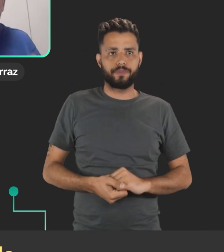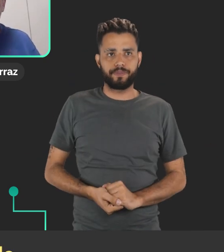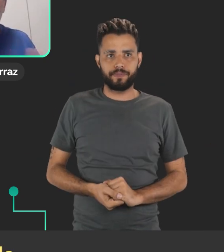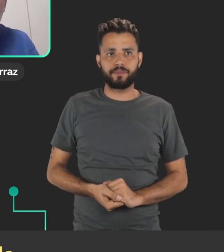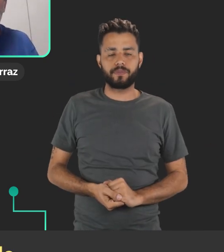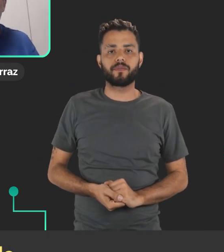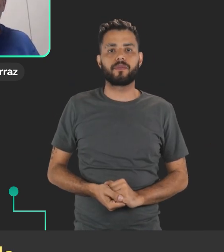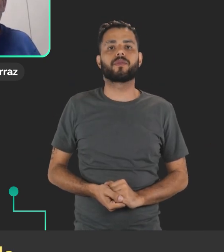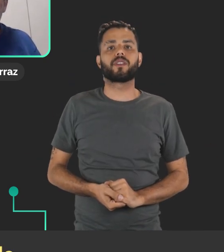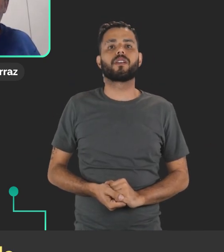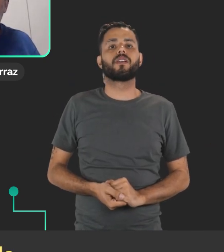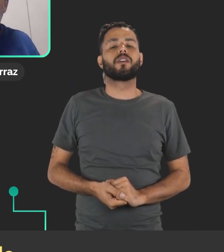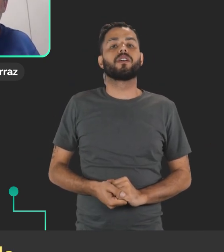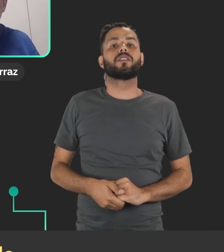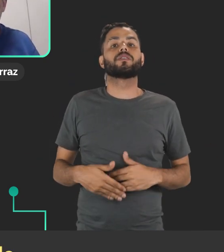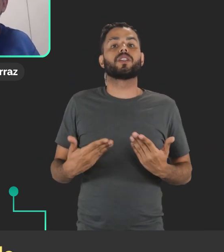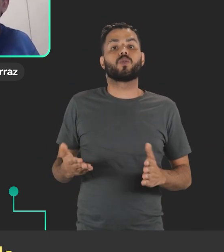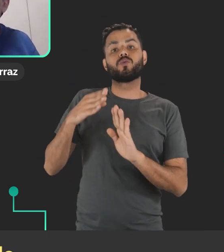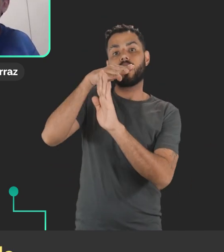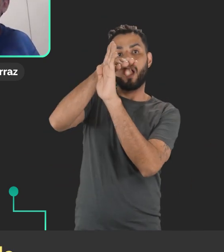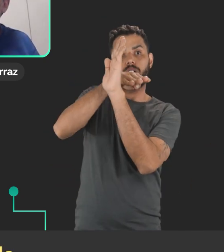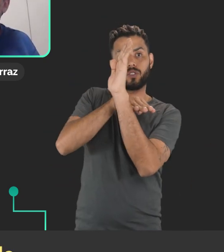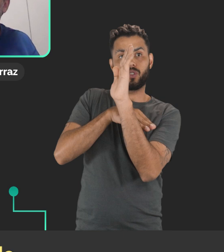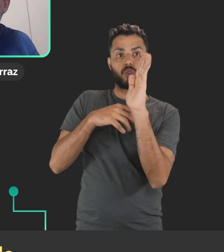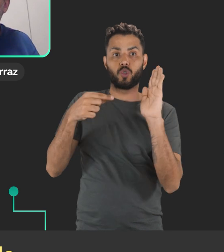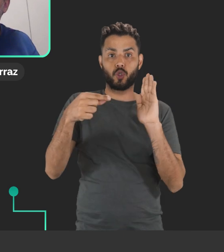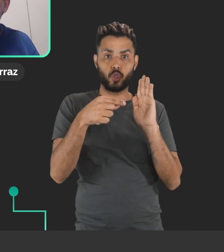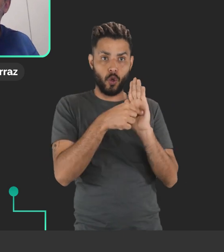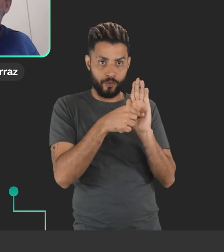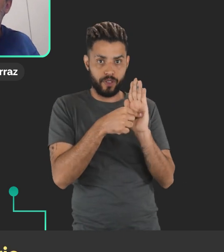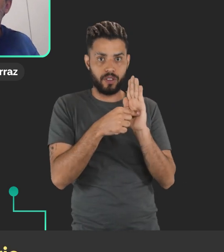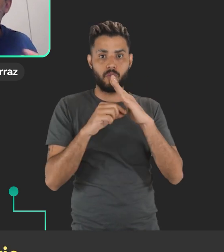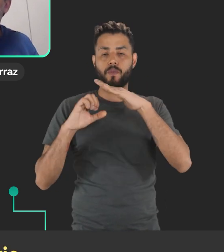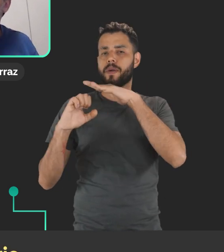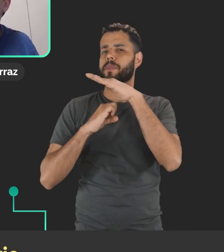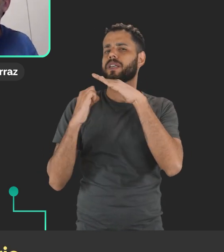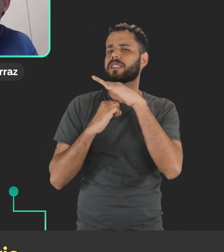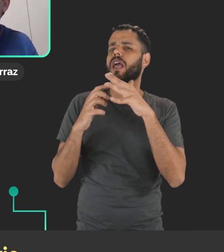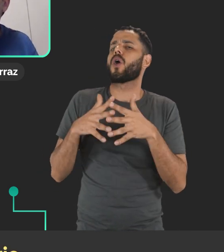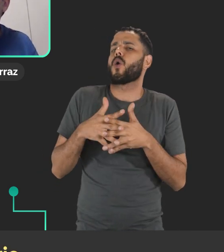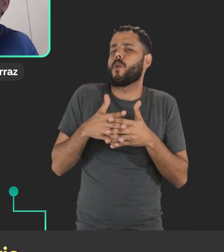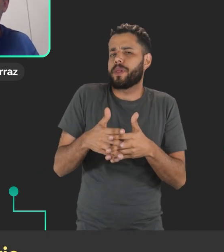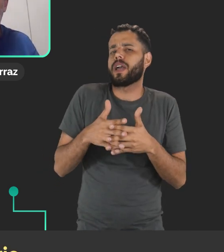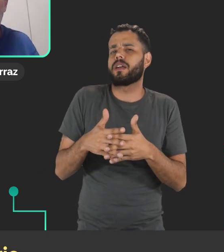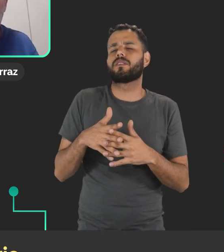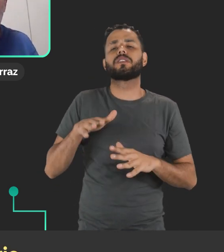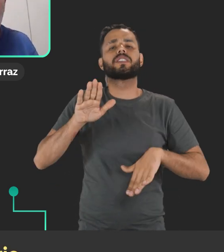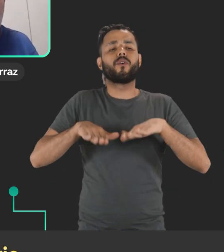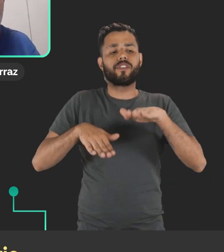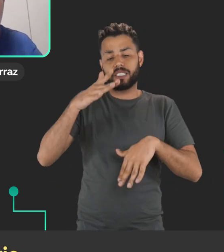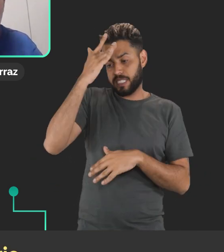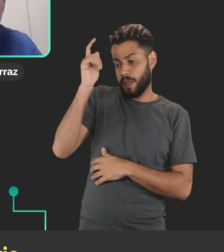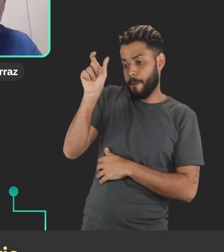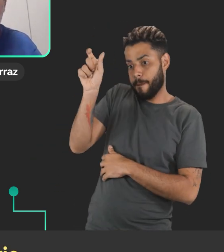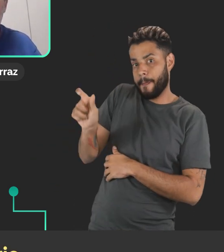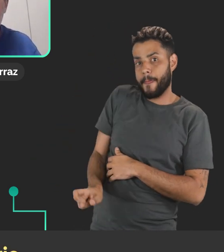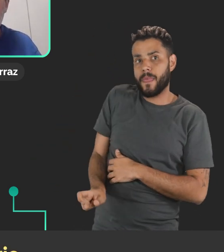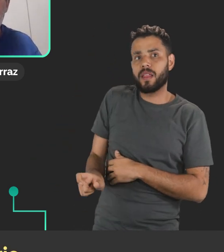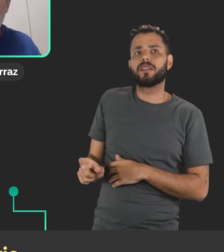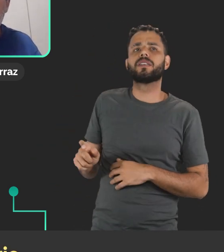O hardware e software bloqueado pela empresa é uma situação complicada. Talvez você considerar que talvez o usuário precise